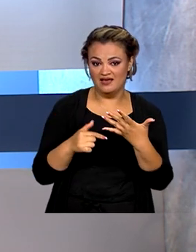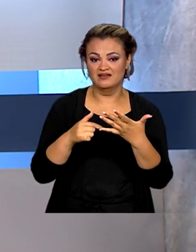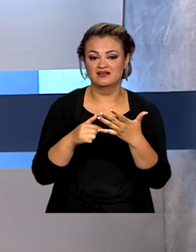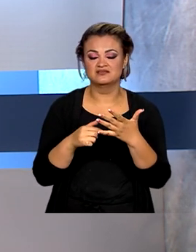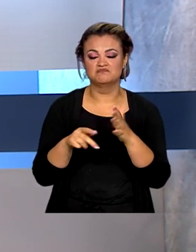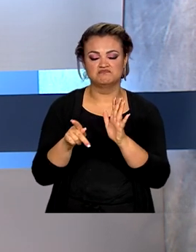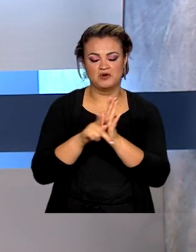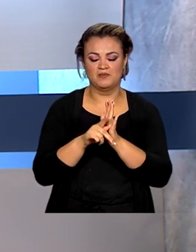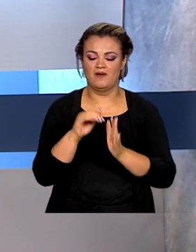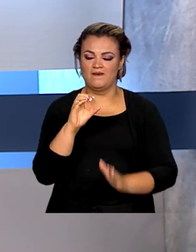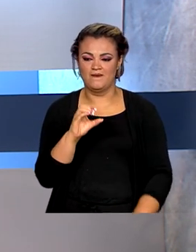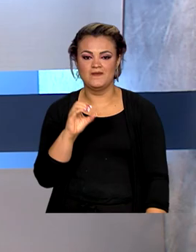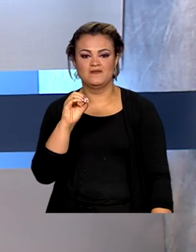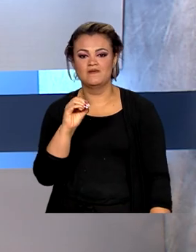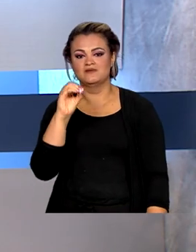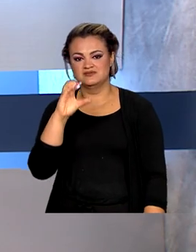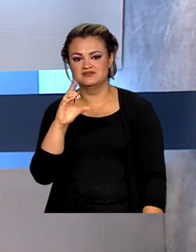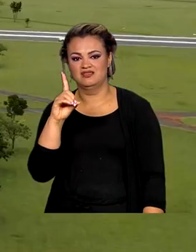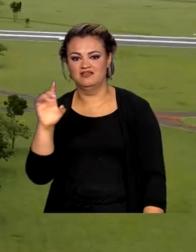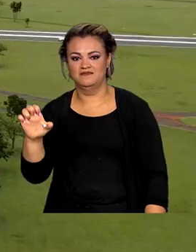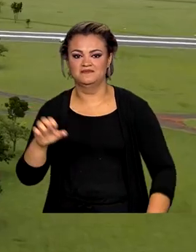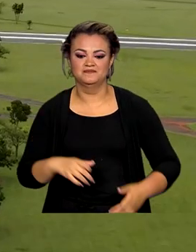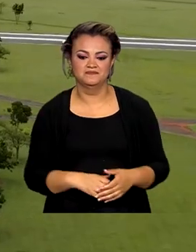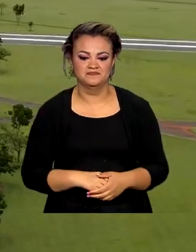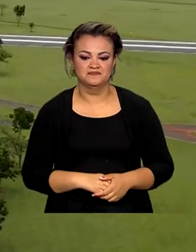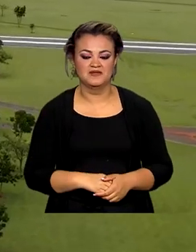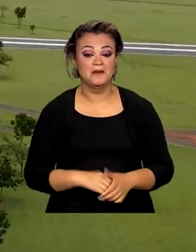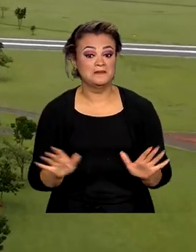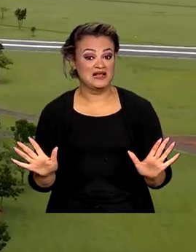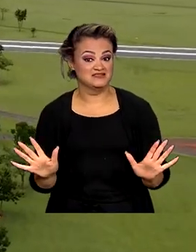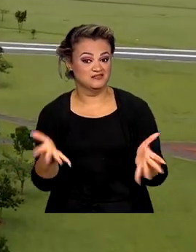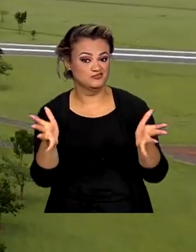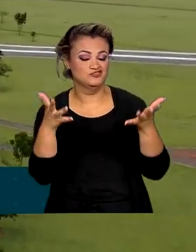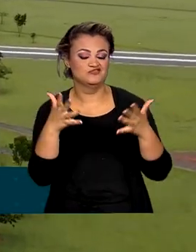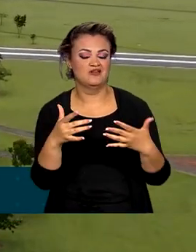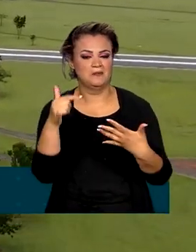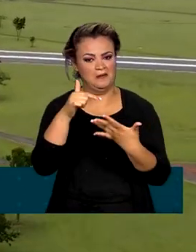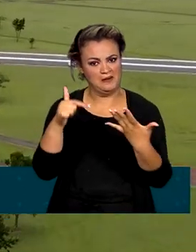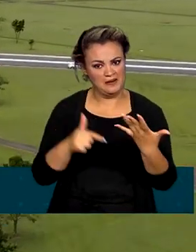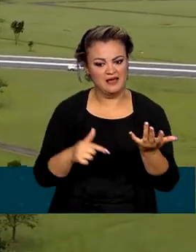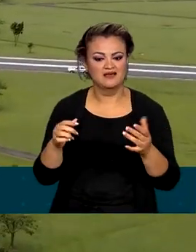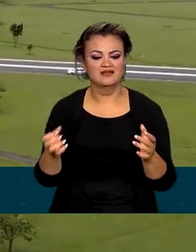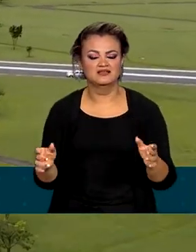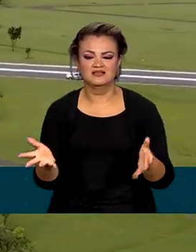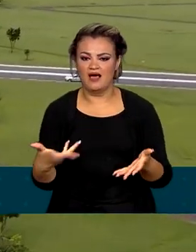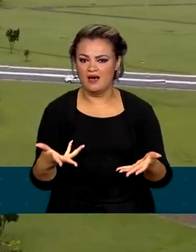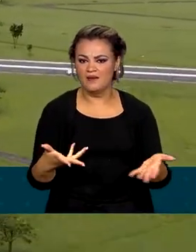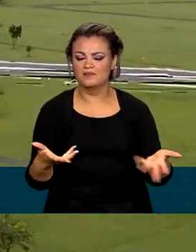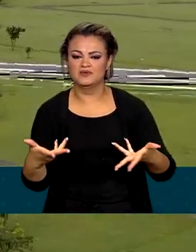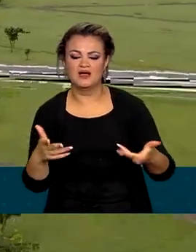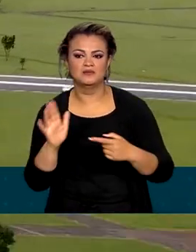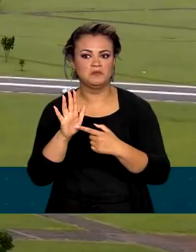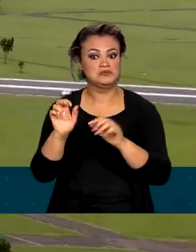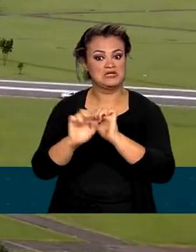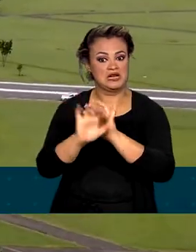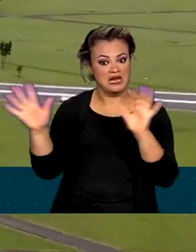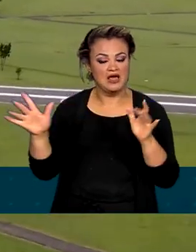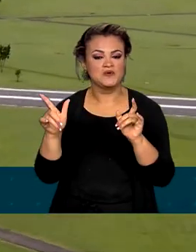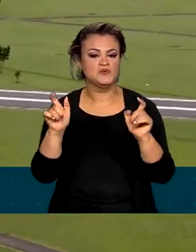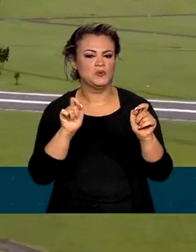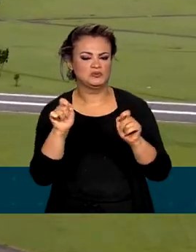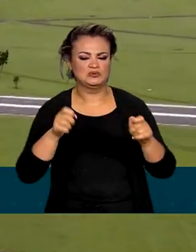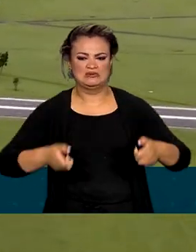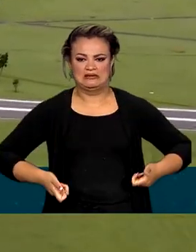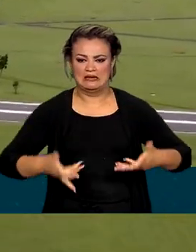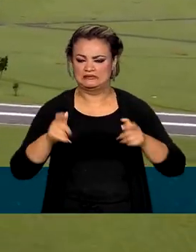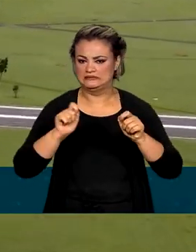recomendadas pela OCDE. Para incentivar a adoção de medidas que gerem agilidade, transparência, controle de